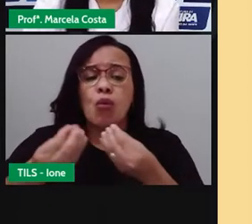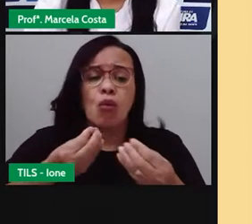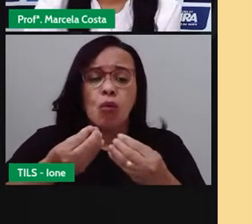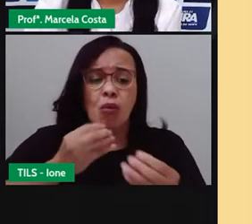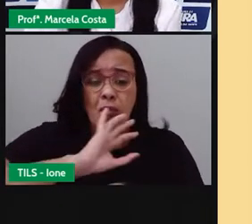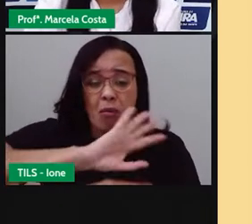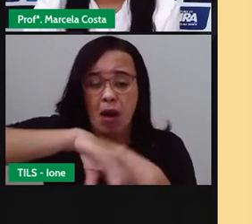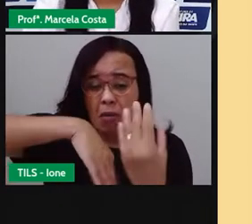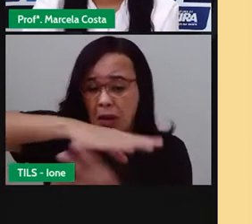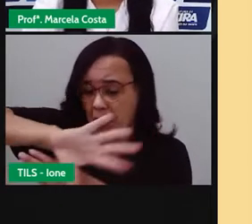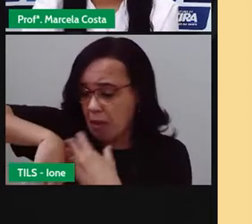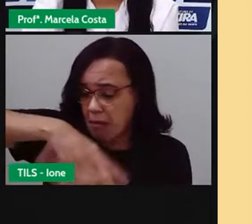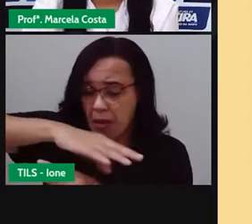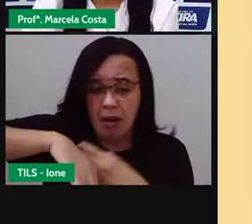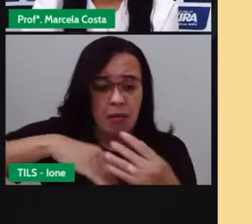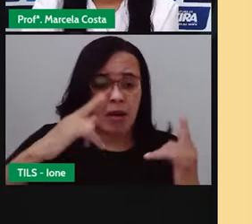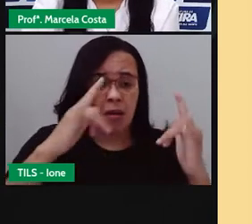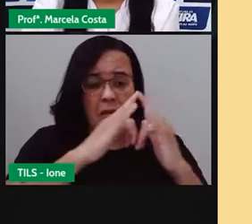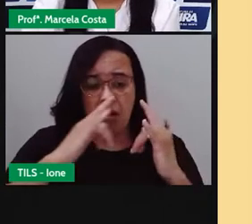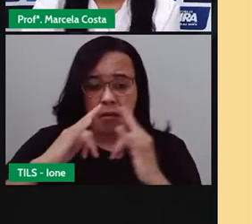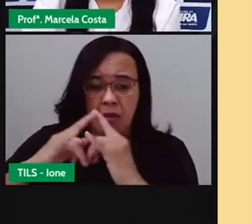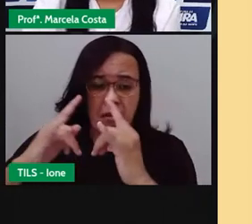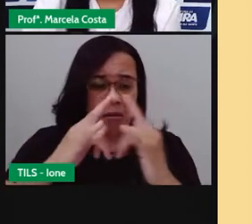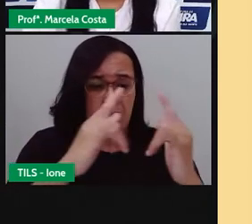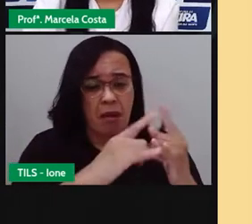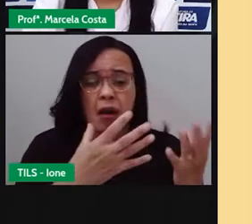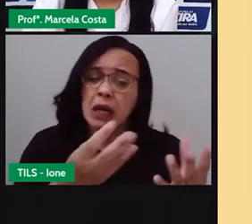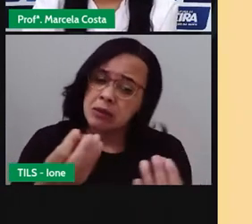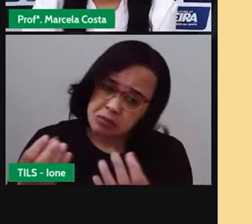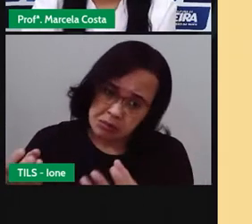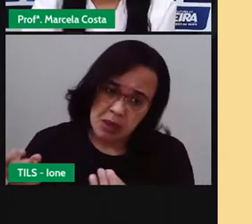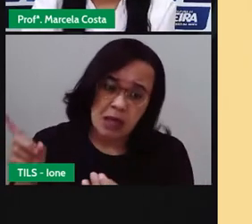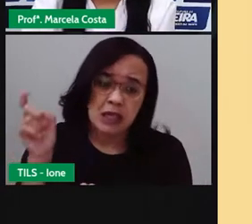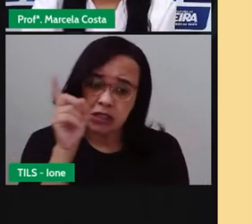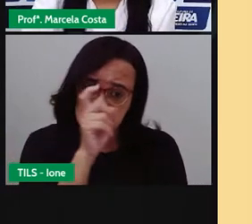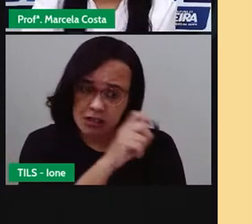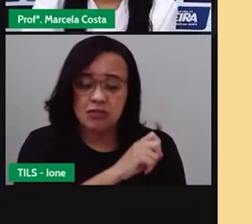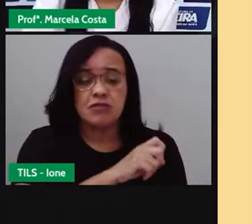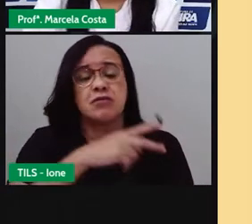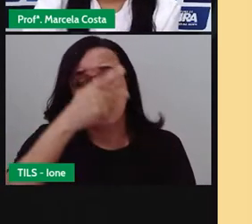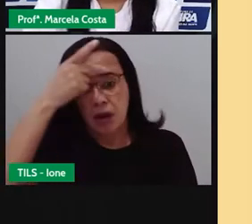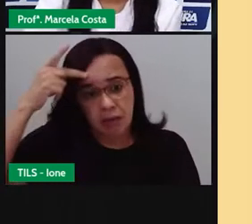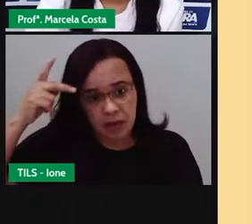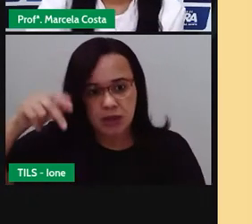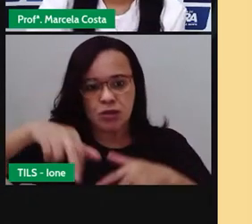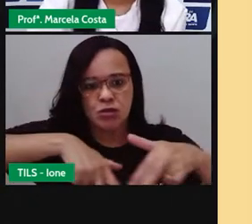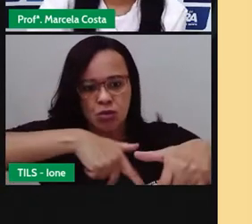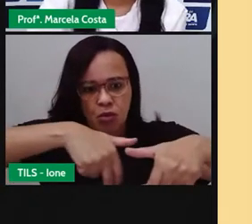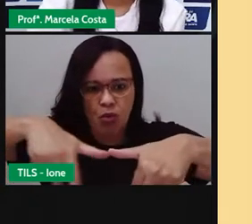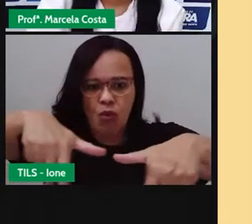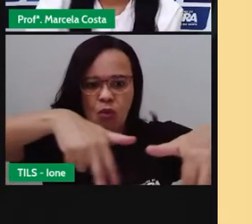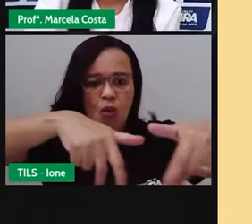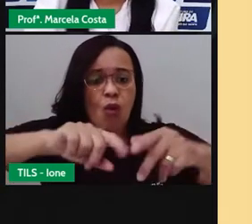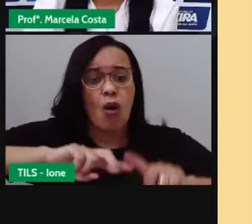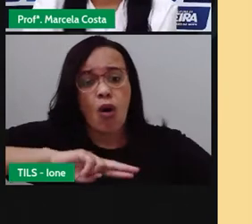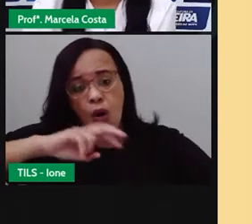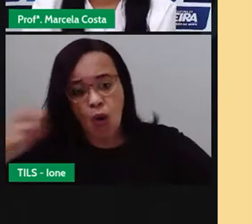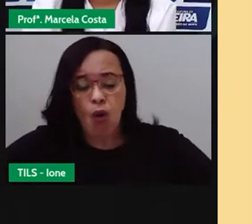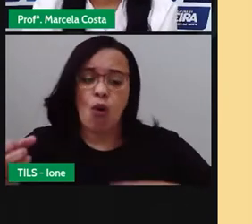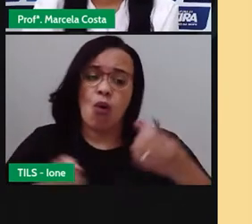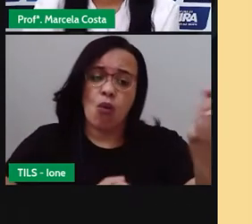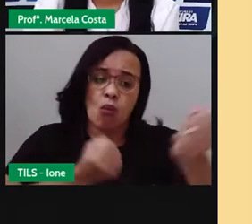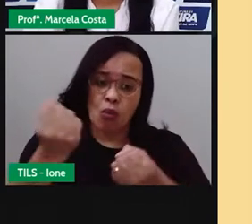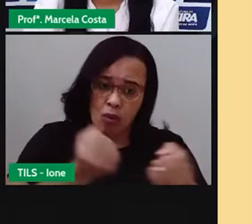armadas em formato de toque, dificultando o livre acesso e obstruindo parte do local